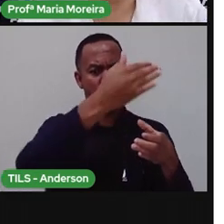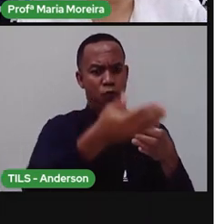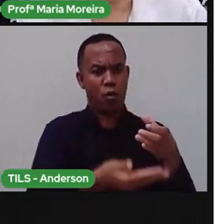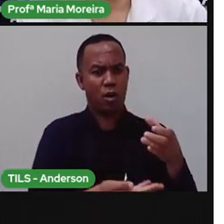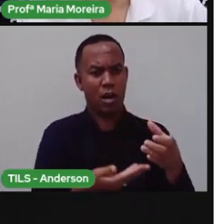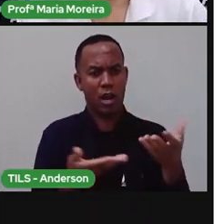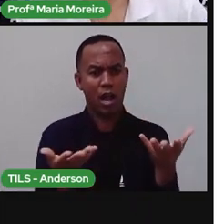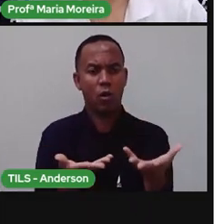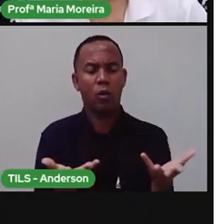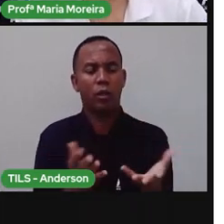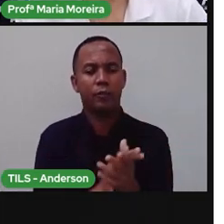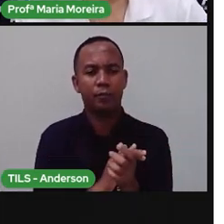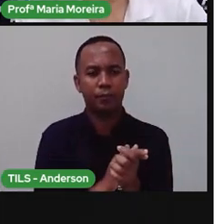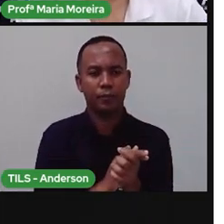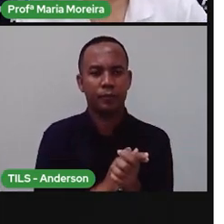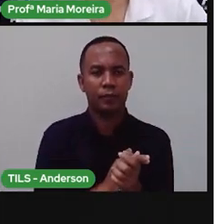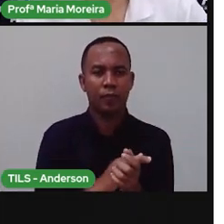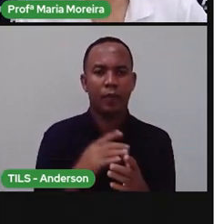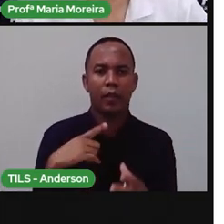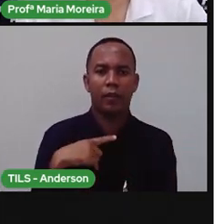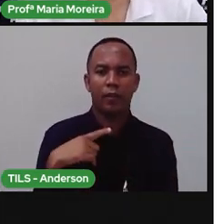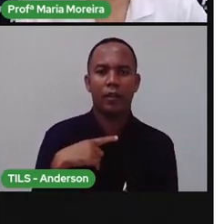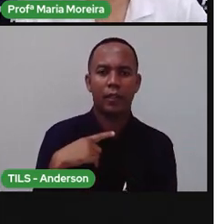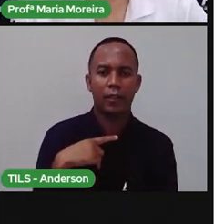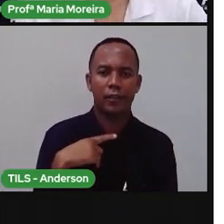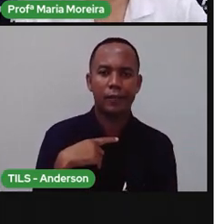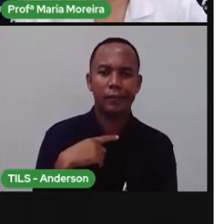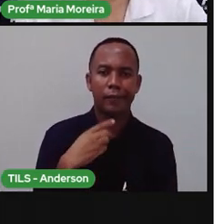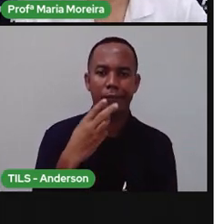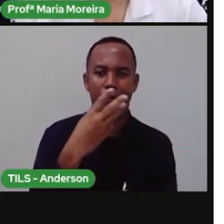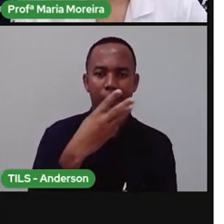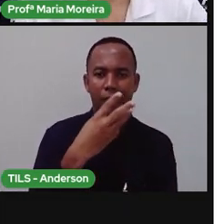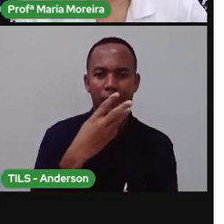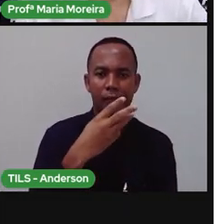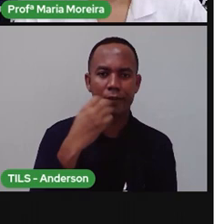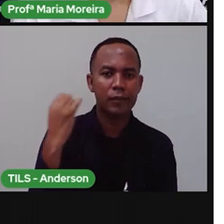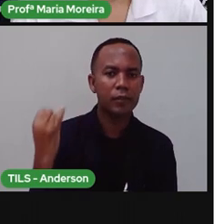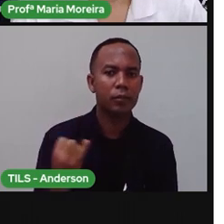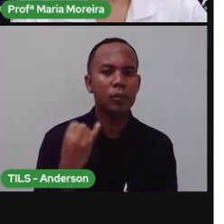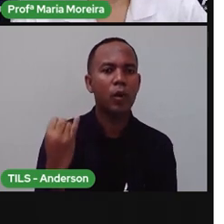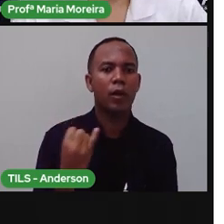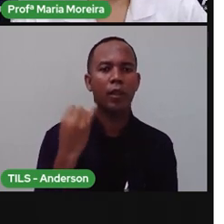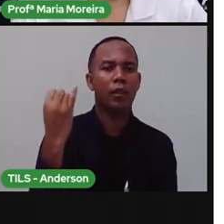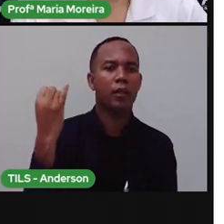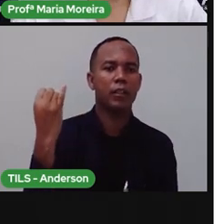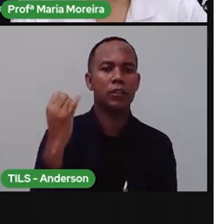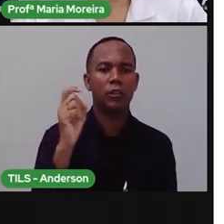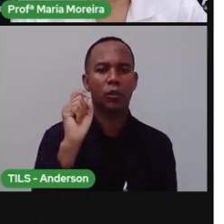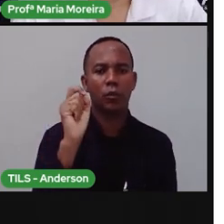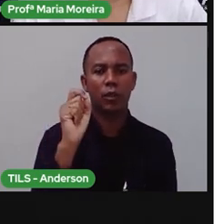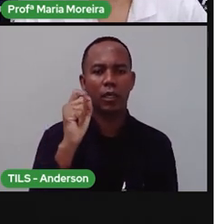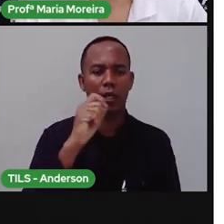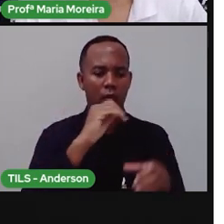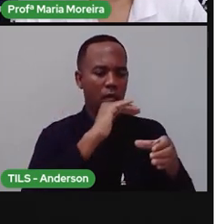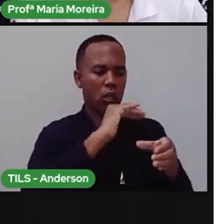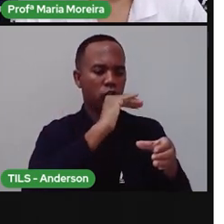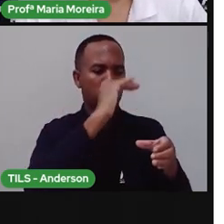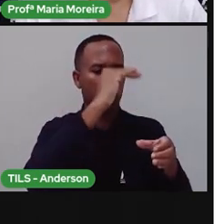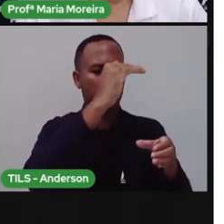estudou. Bom, e há três importantes componentes, né? De sua estrutura